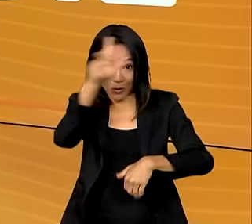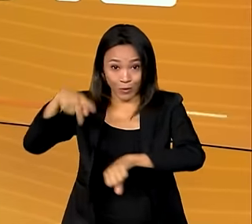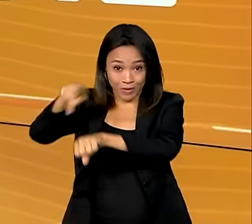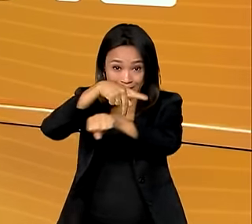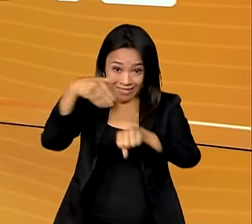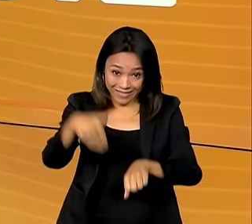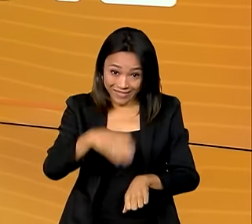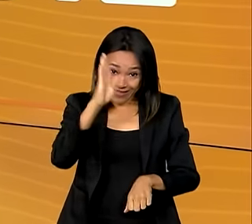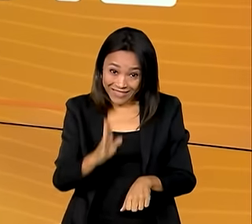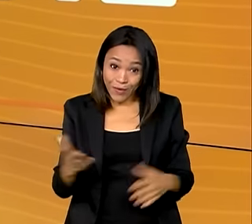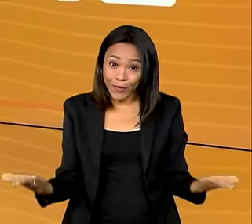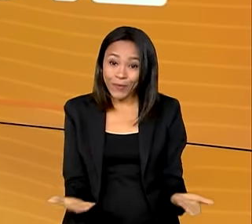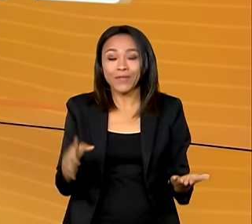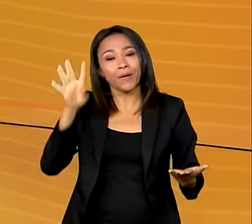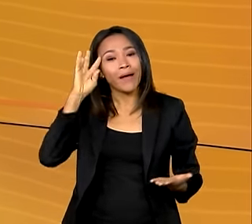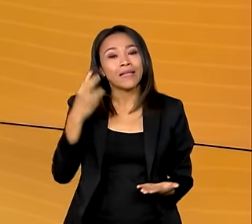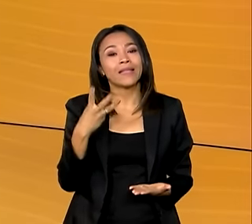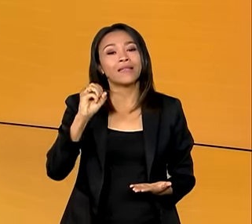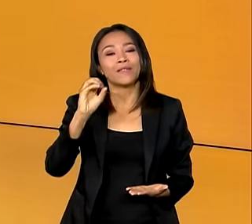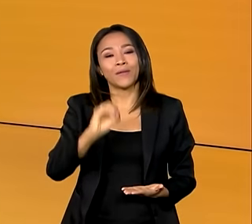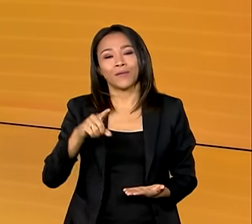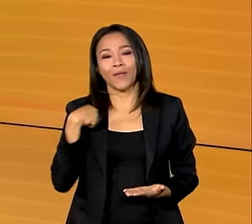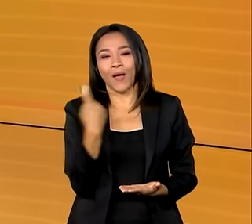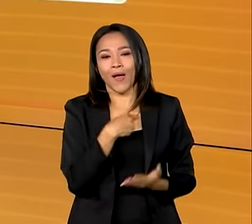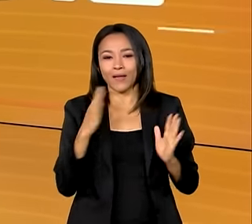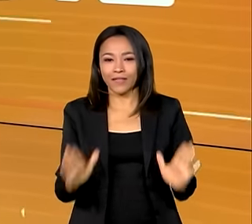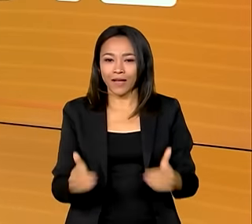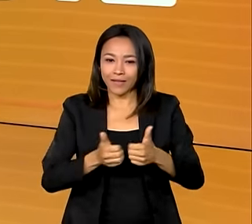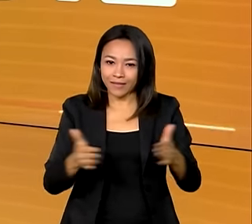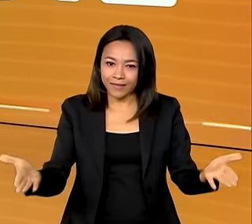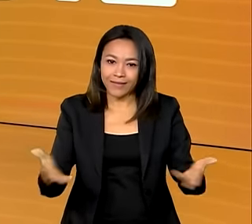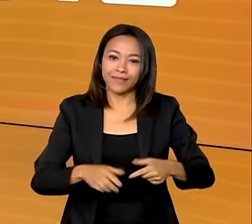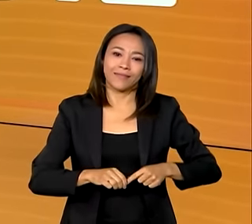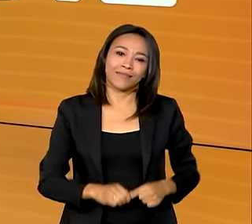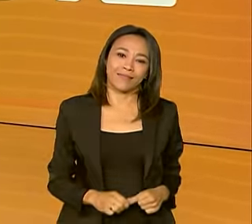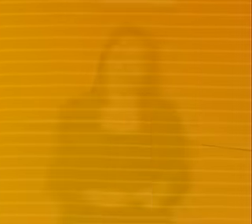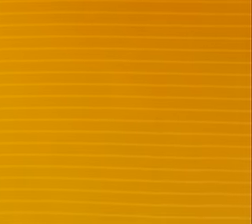Hoje é quarta-feira, 30 de outubro. O Brasil em Dia começa agora.